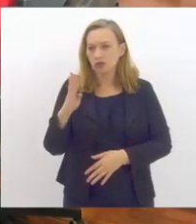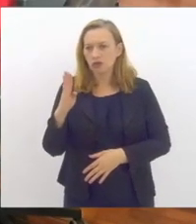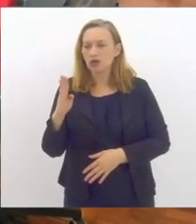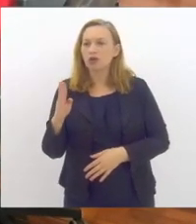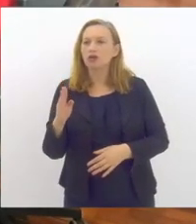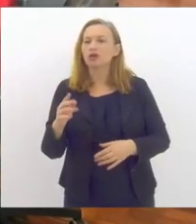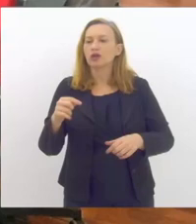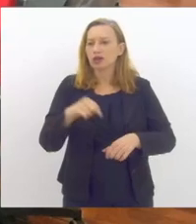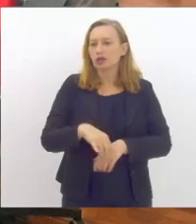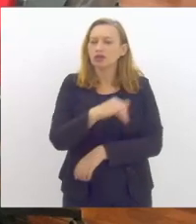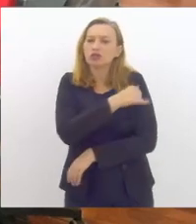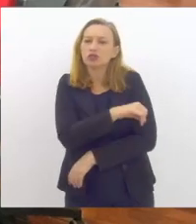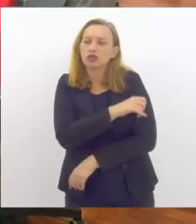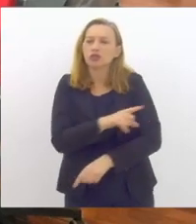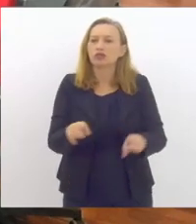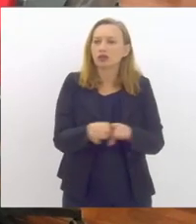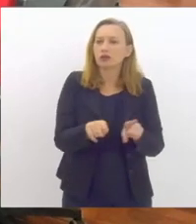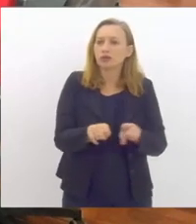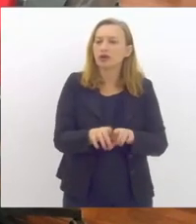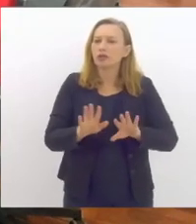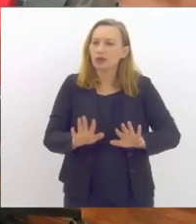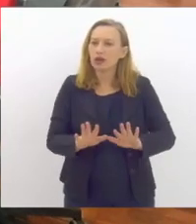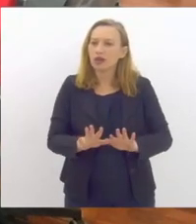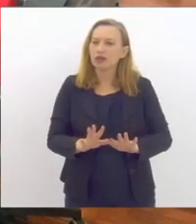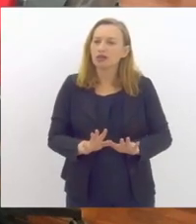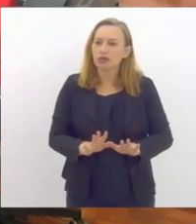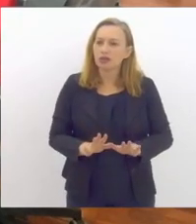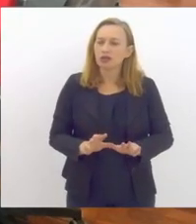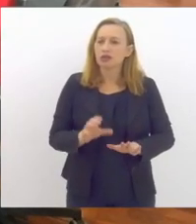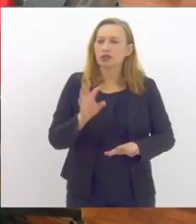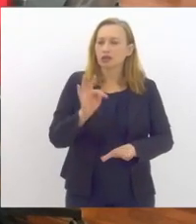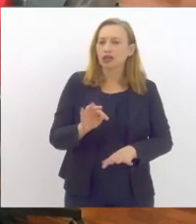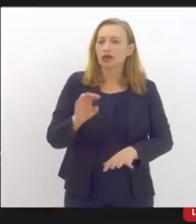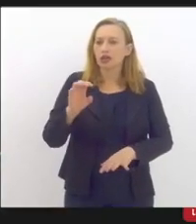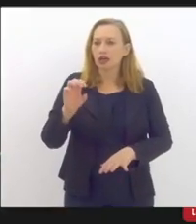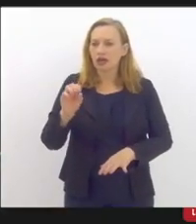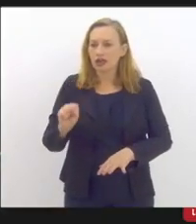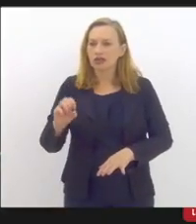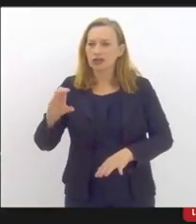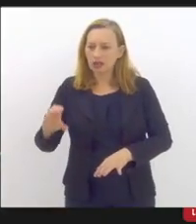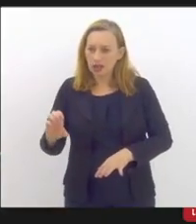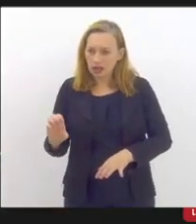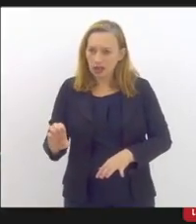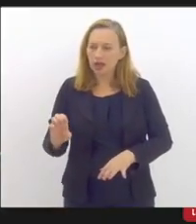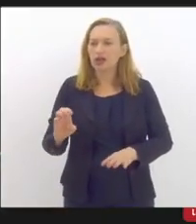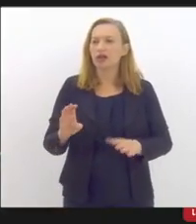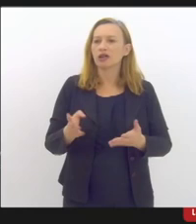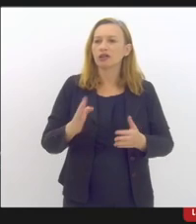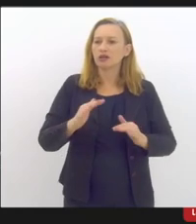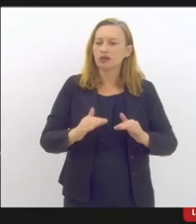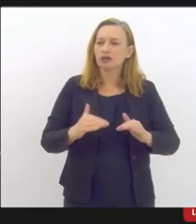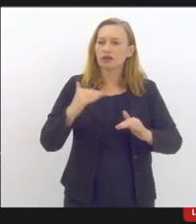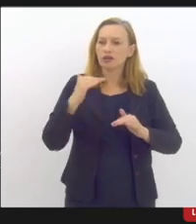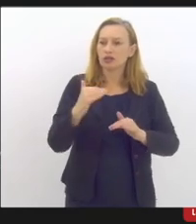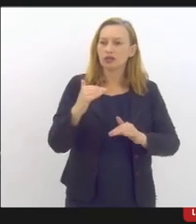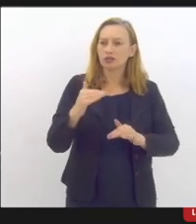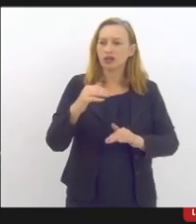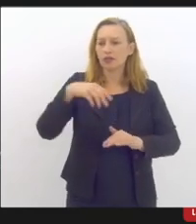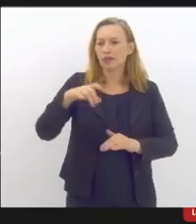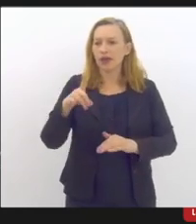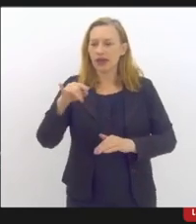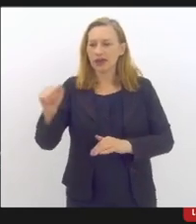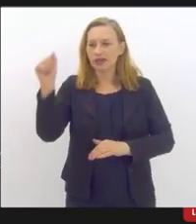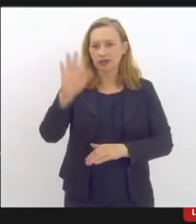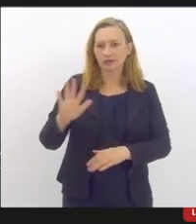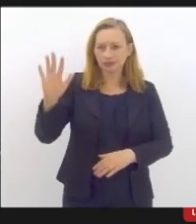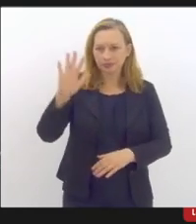de Janeiro. Apesar disso, o PSE de forma geral nós ficamos acima da média nacional no âmbito